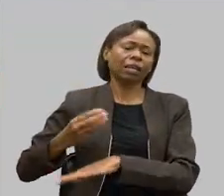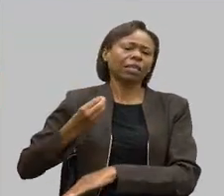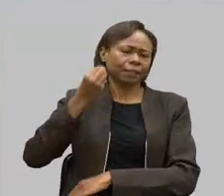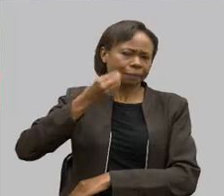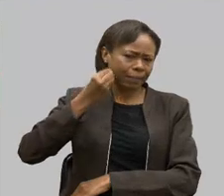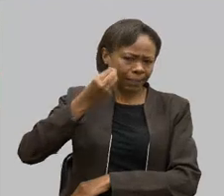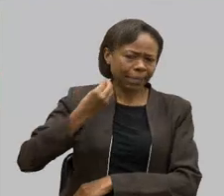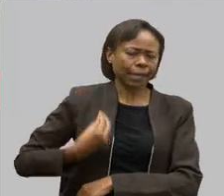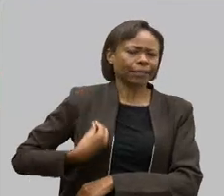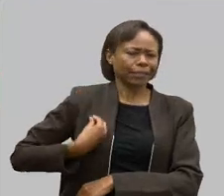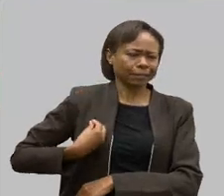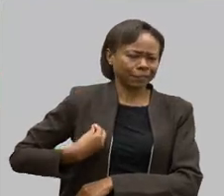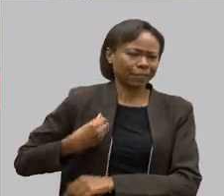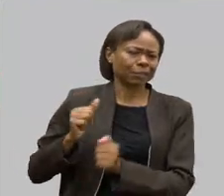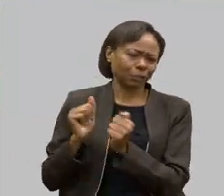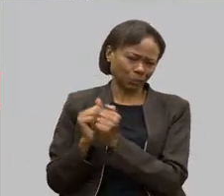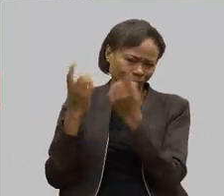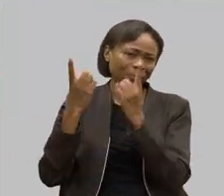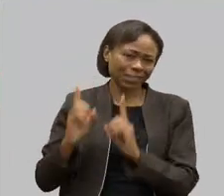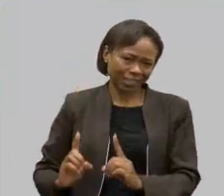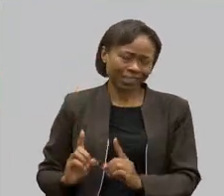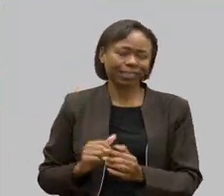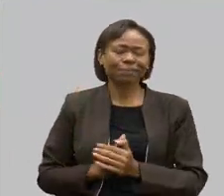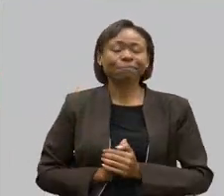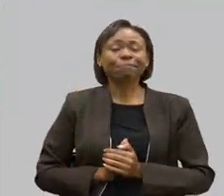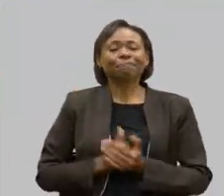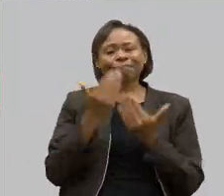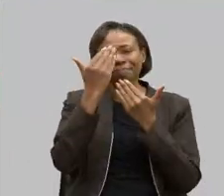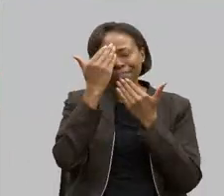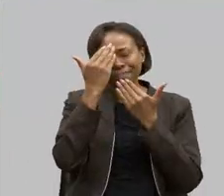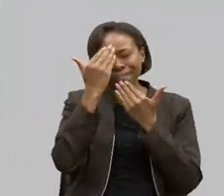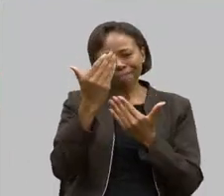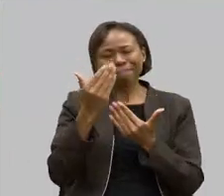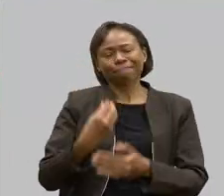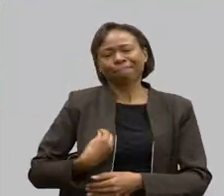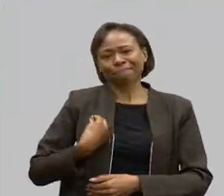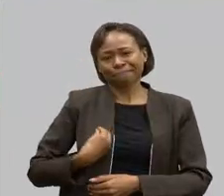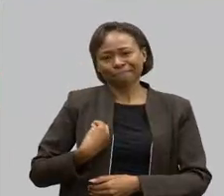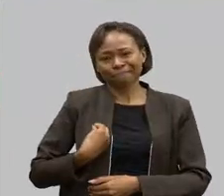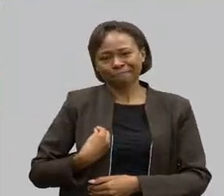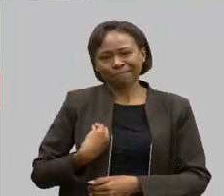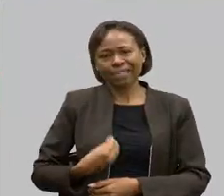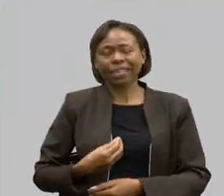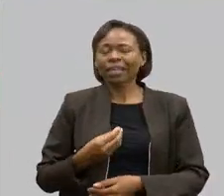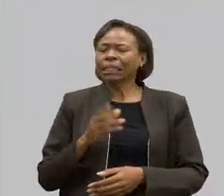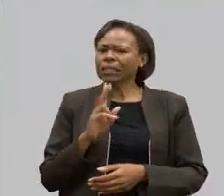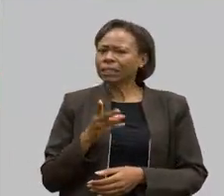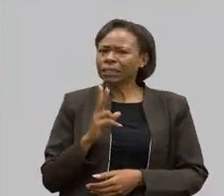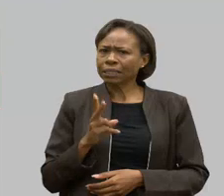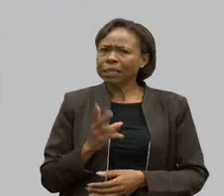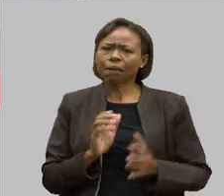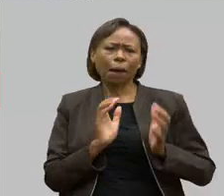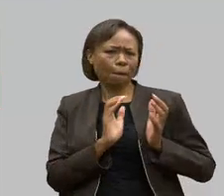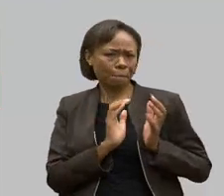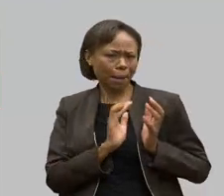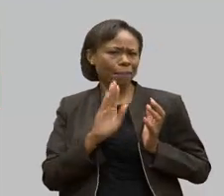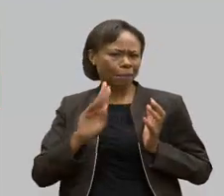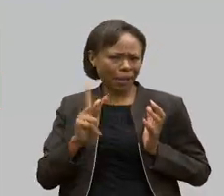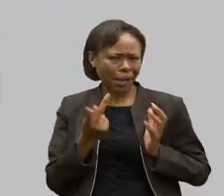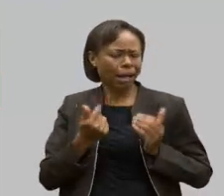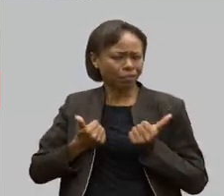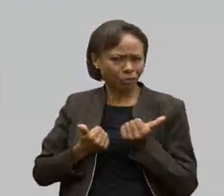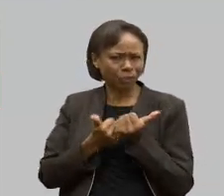desafios. agradeço muito a participação e contem sempre com a APAI de Belo Horizonte, o movimento